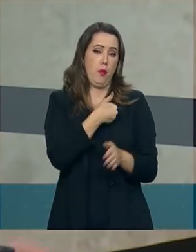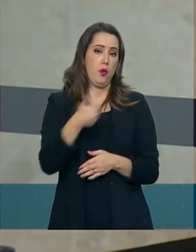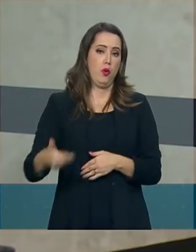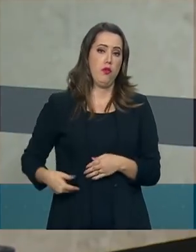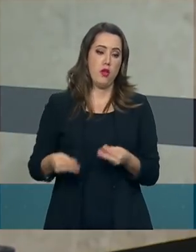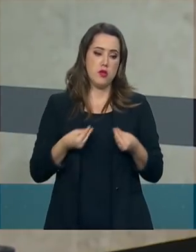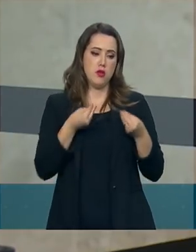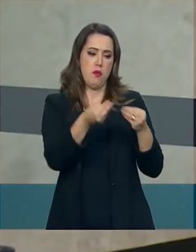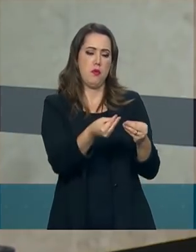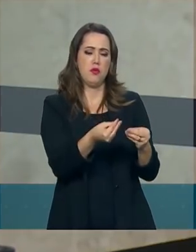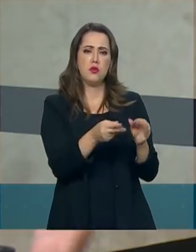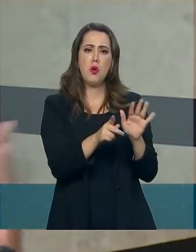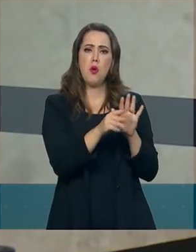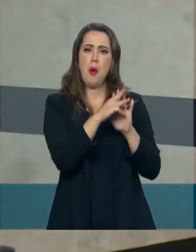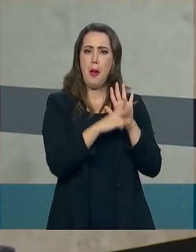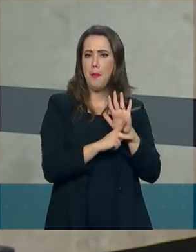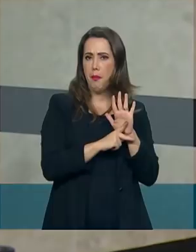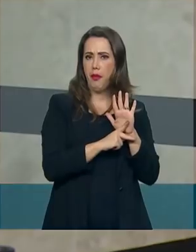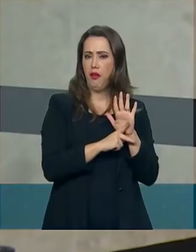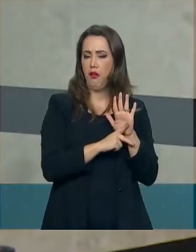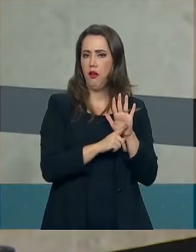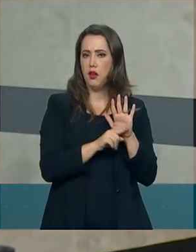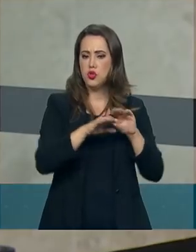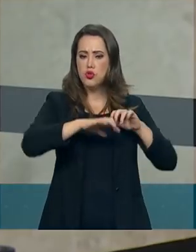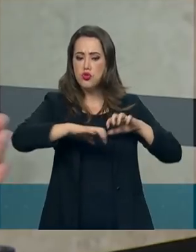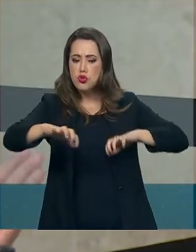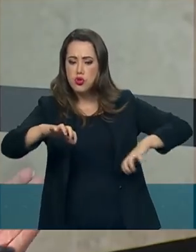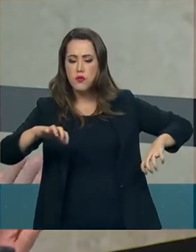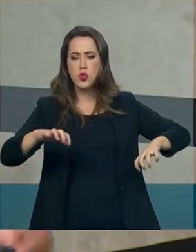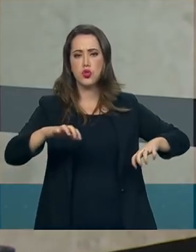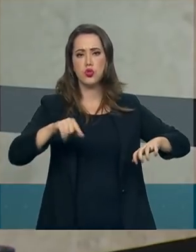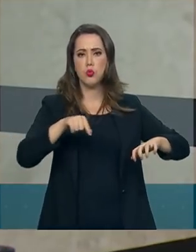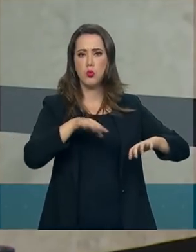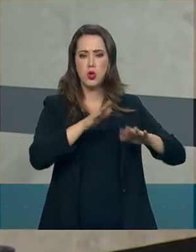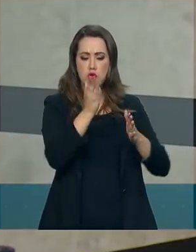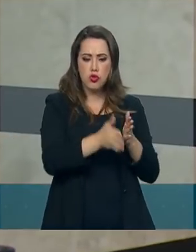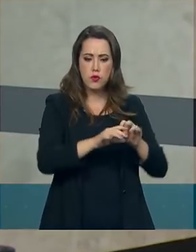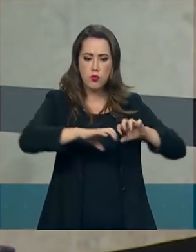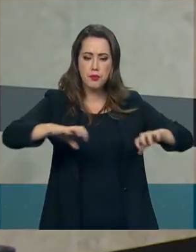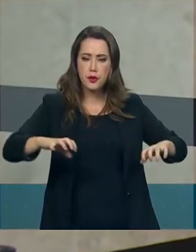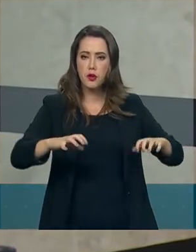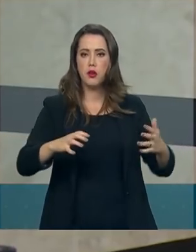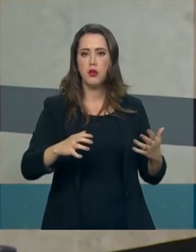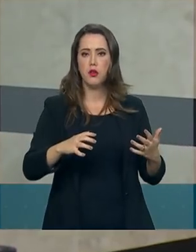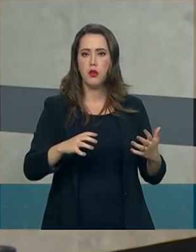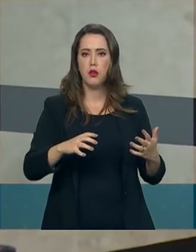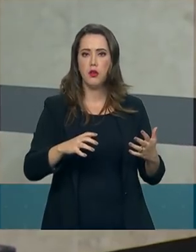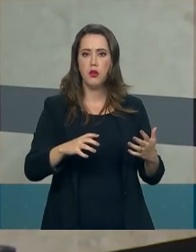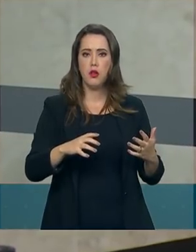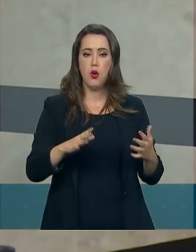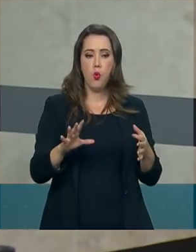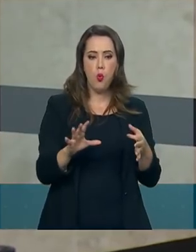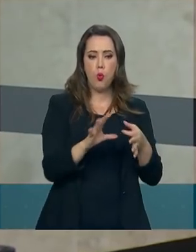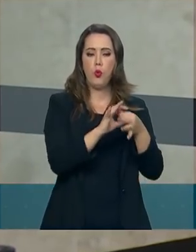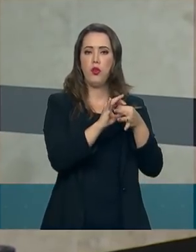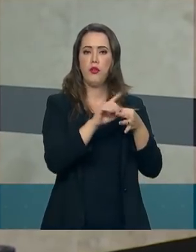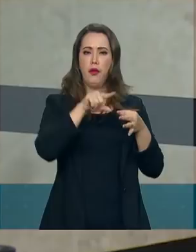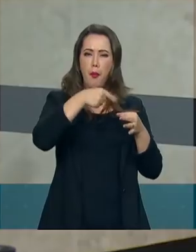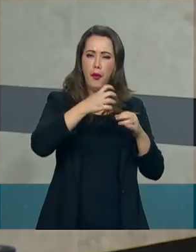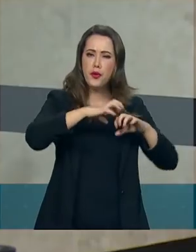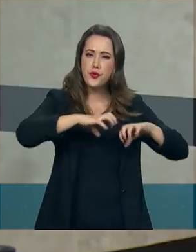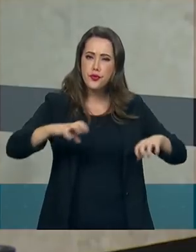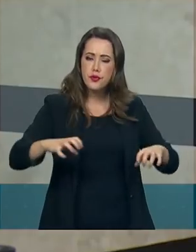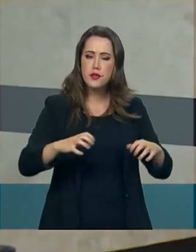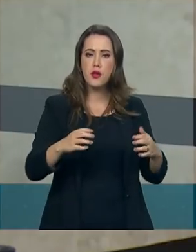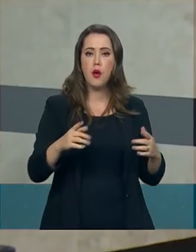MP com a divisão das pastas, depois falou sobre a... Desculpa, com a pasta unificada, depois falou sobre a divisão. Mas qual é a visão